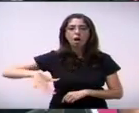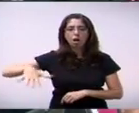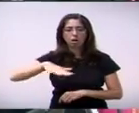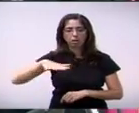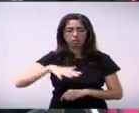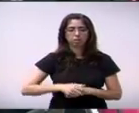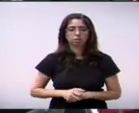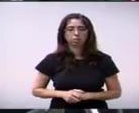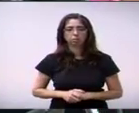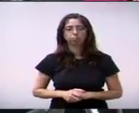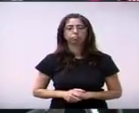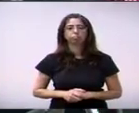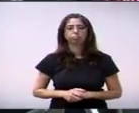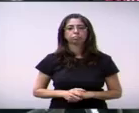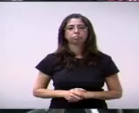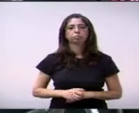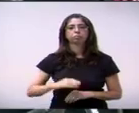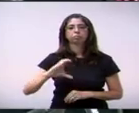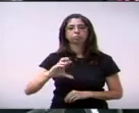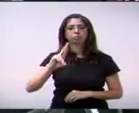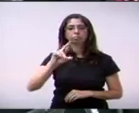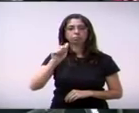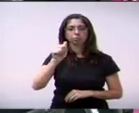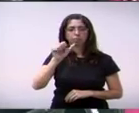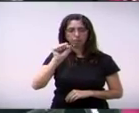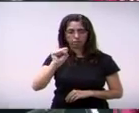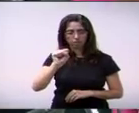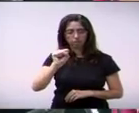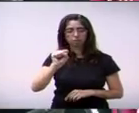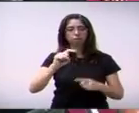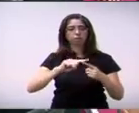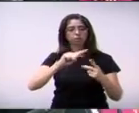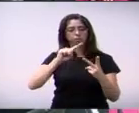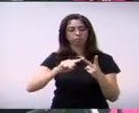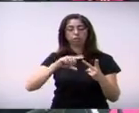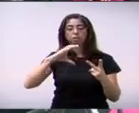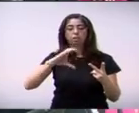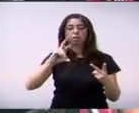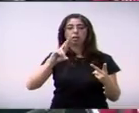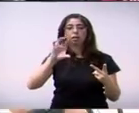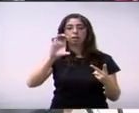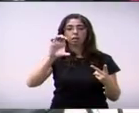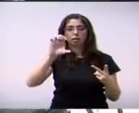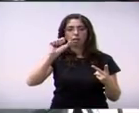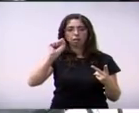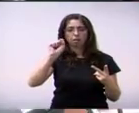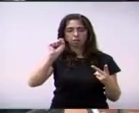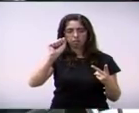aos profissionais que trabalham no CRES e no CRAS.